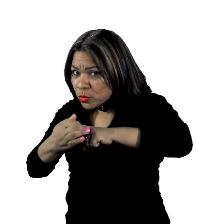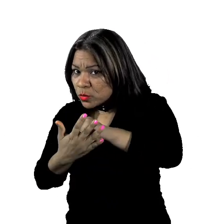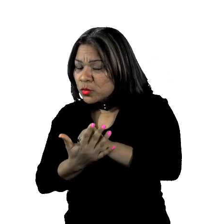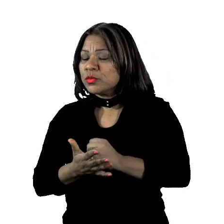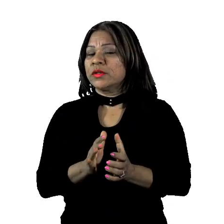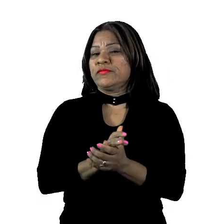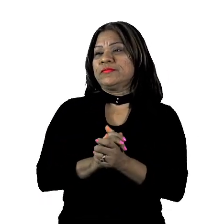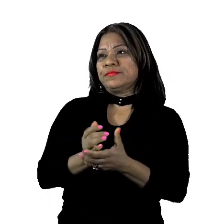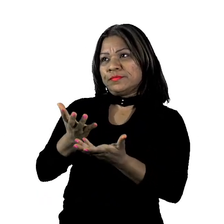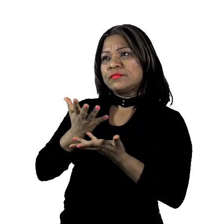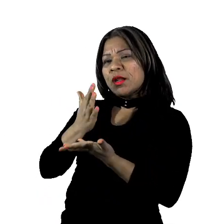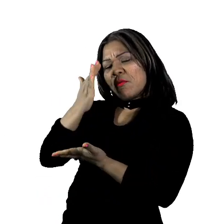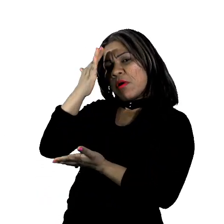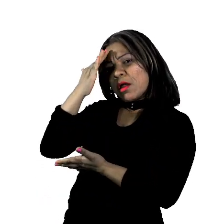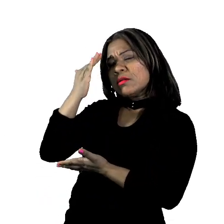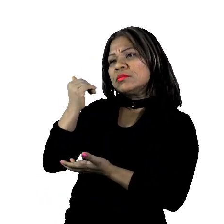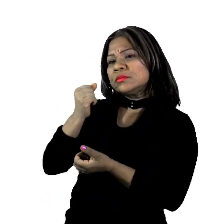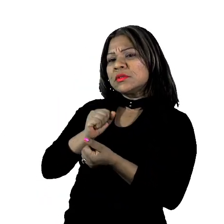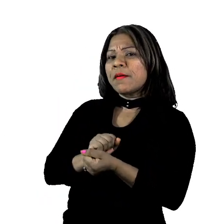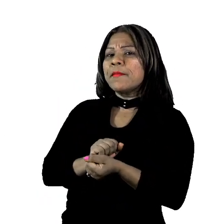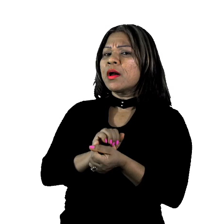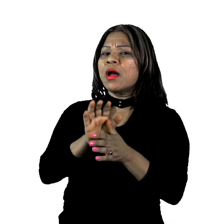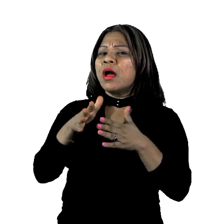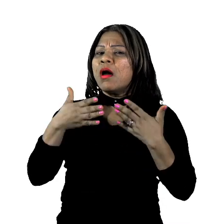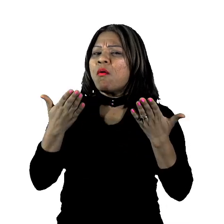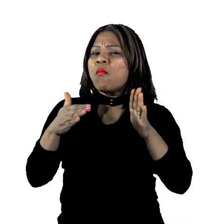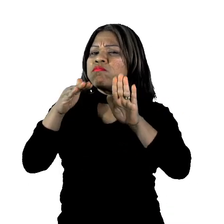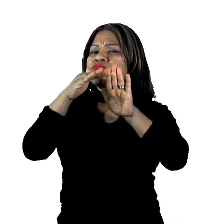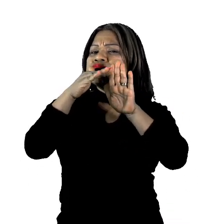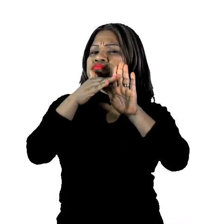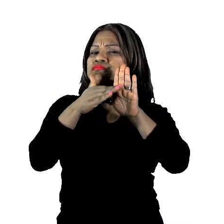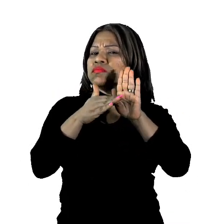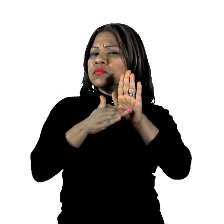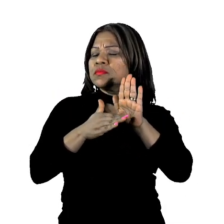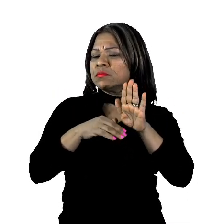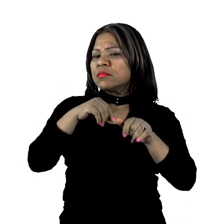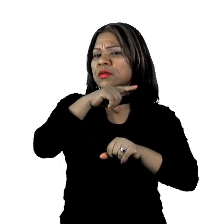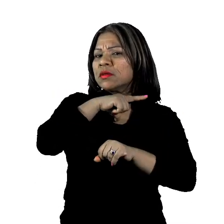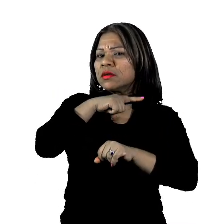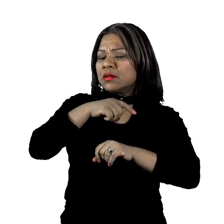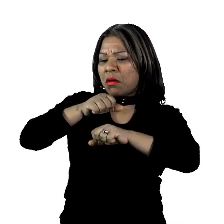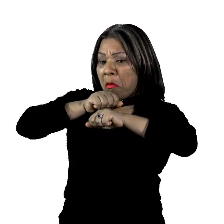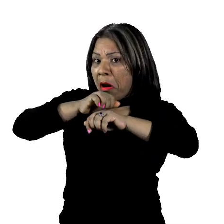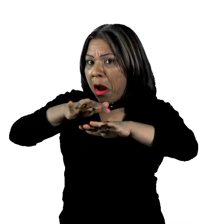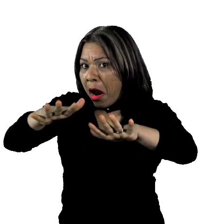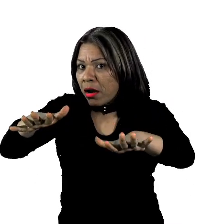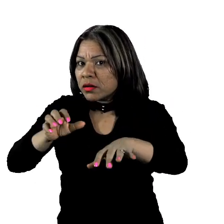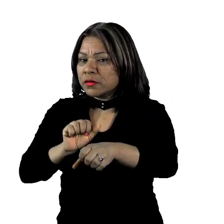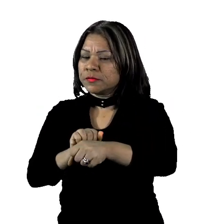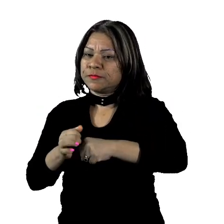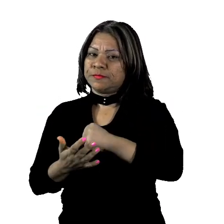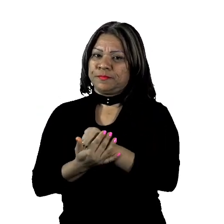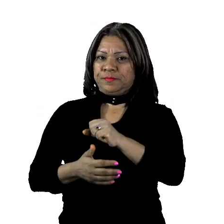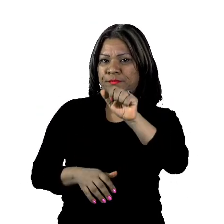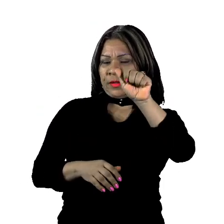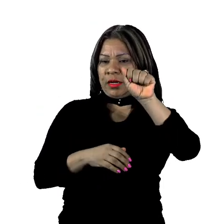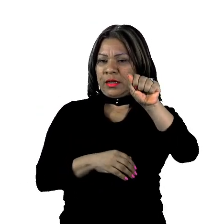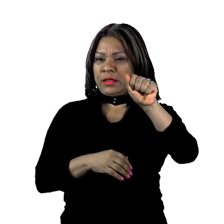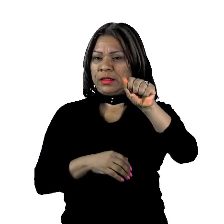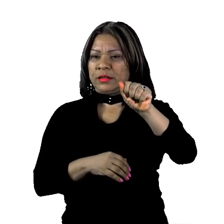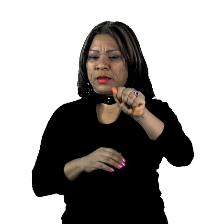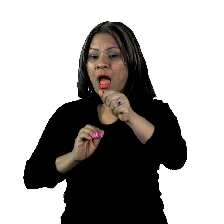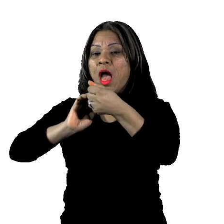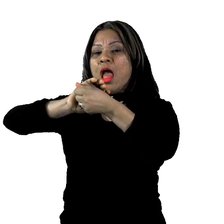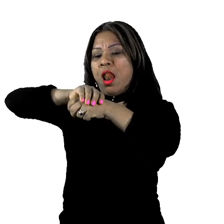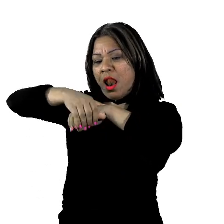saber qual alternativa que tem uma transmissão do coronavírus. Letra A, lavar sempre